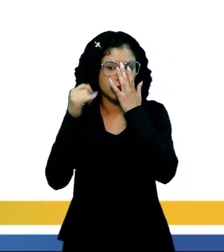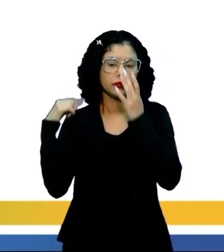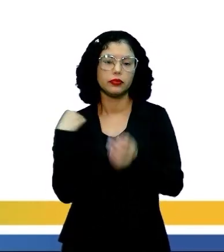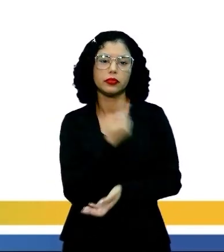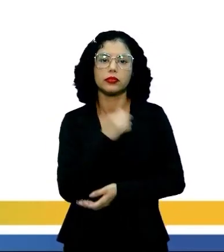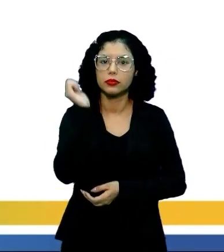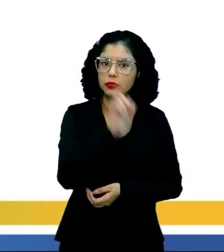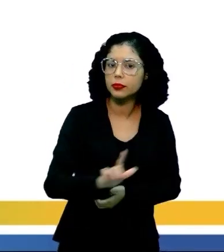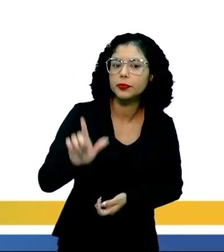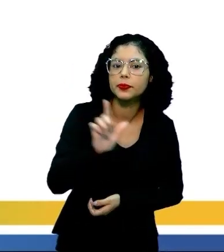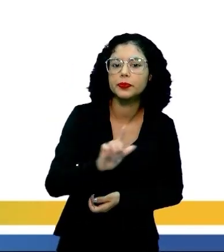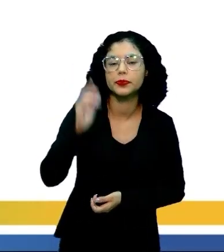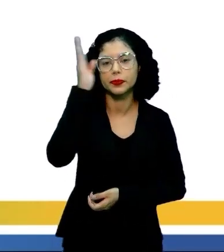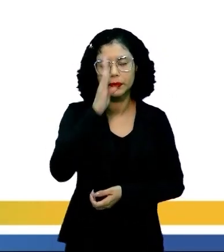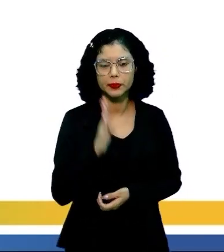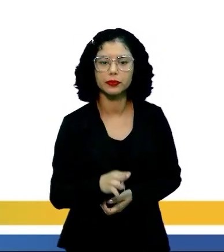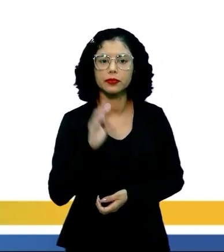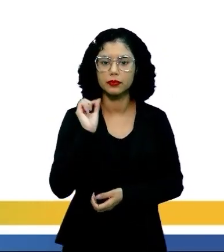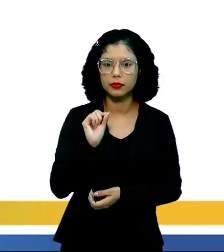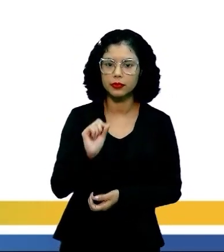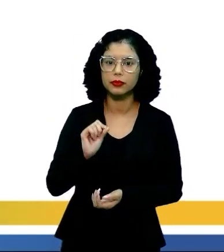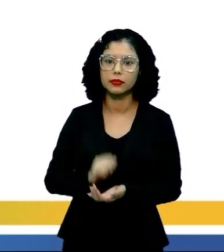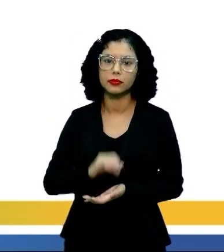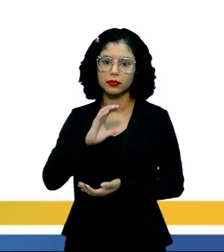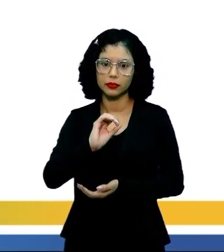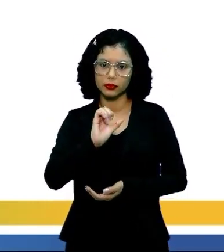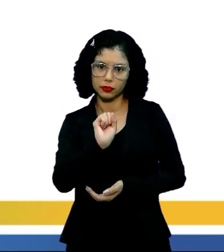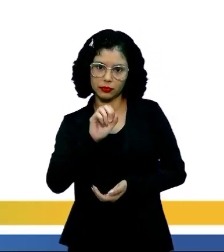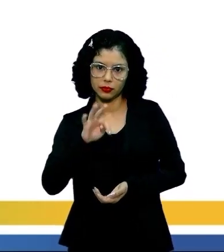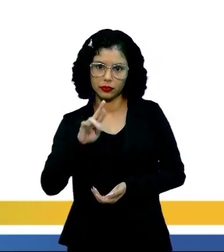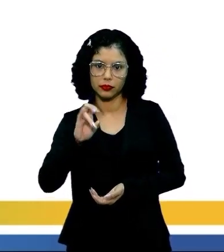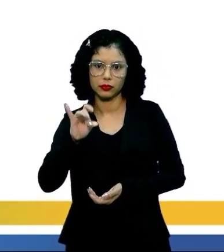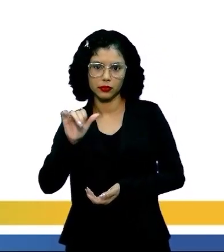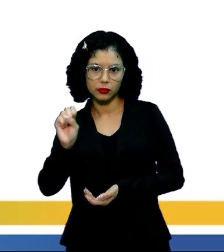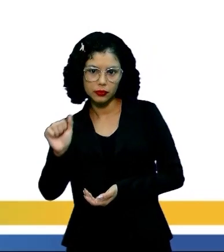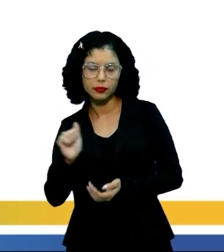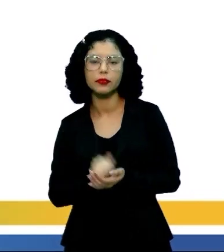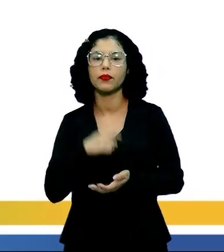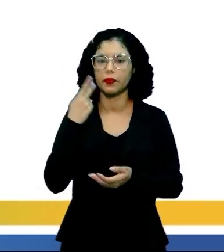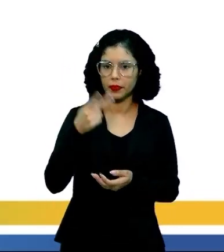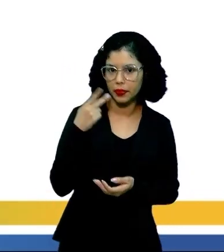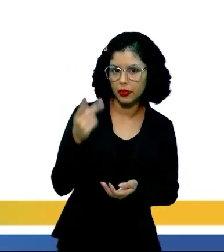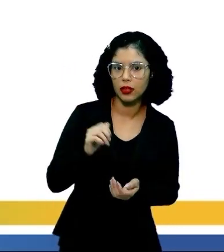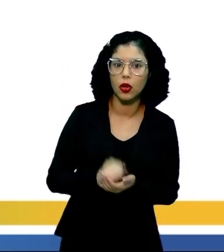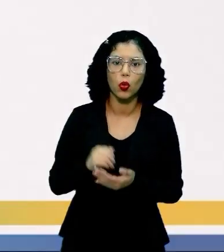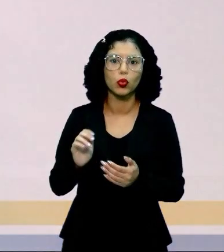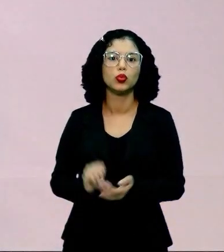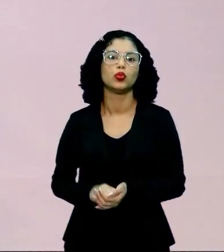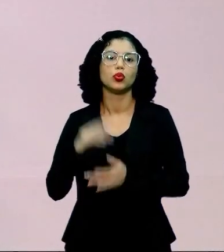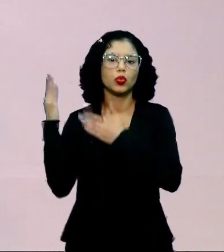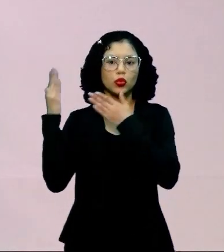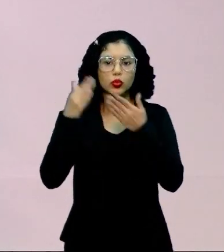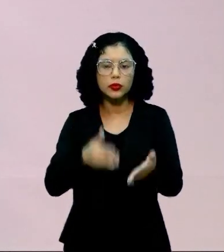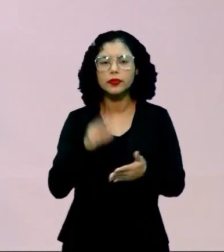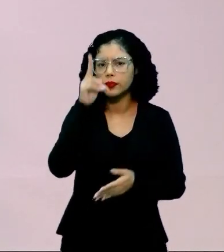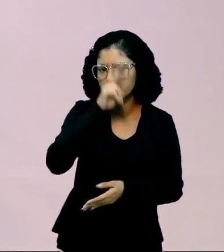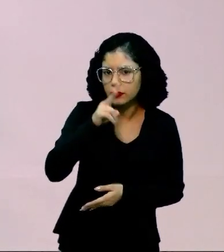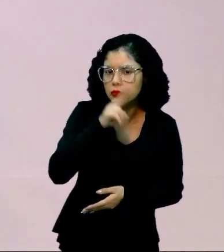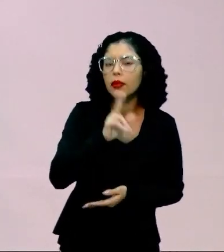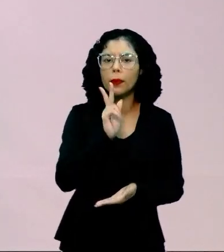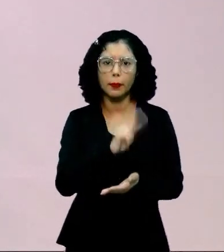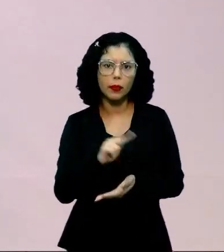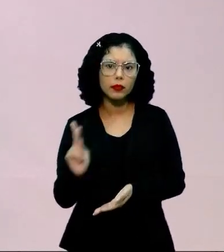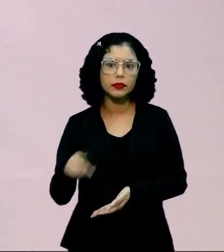literatura brasileira, que é Os Sertões. Eu falei acerca do determinismo. Lembram? O professor